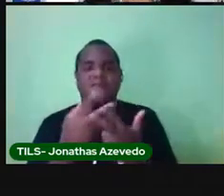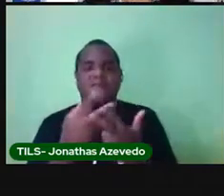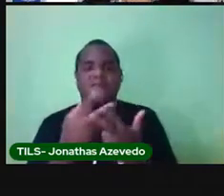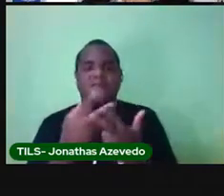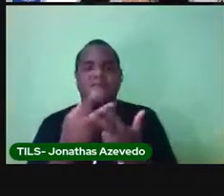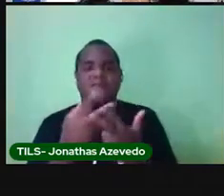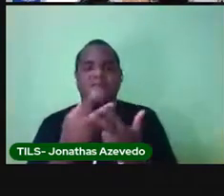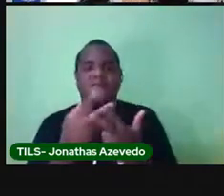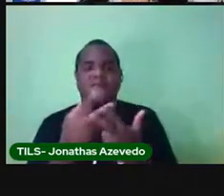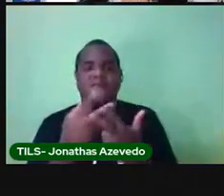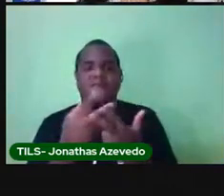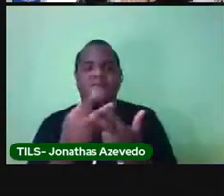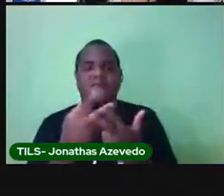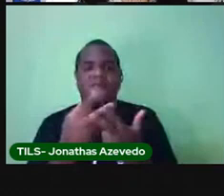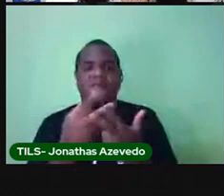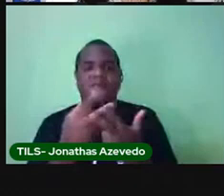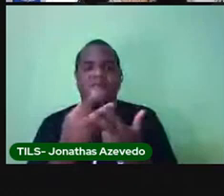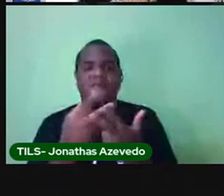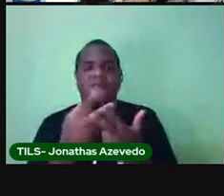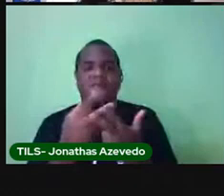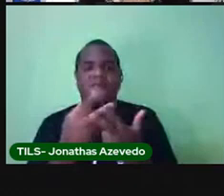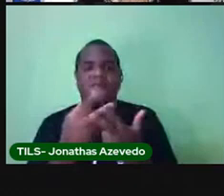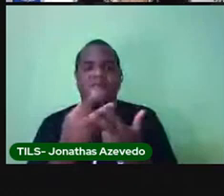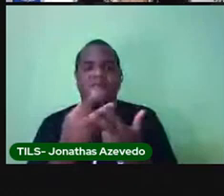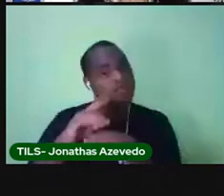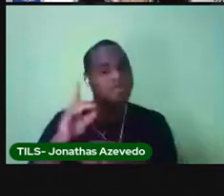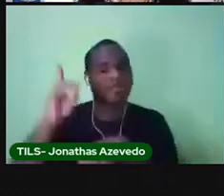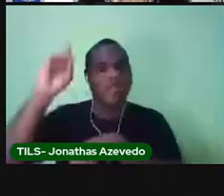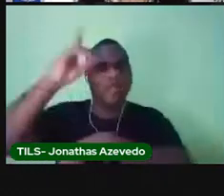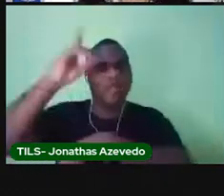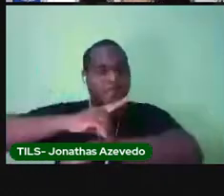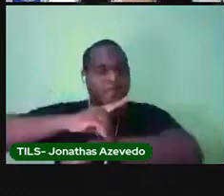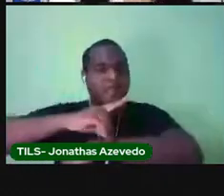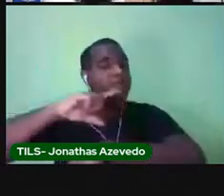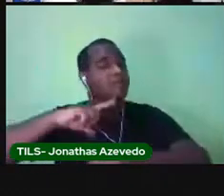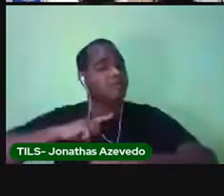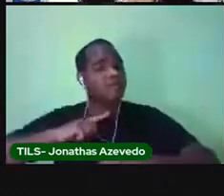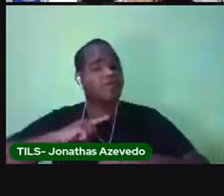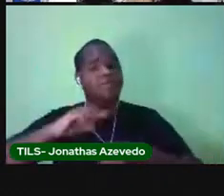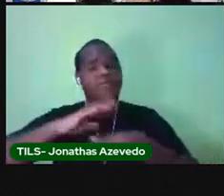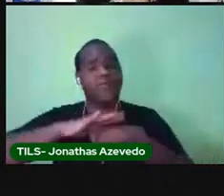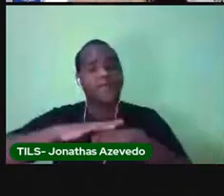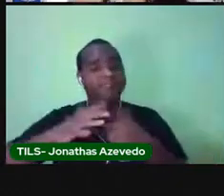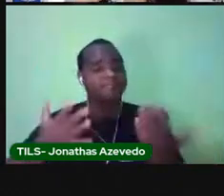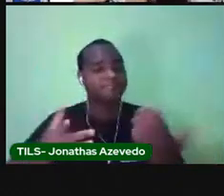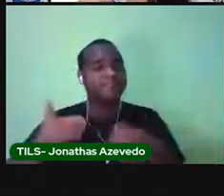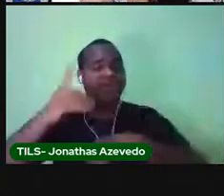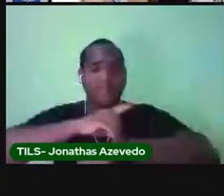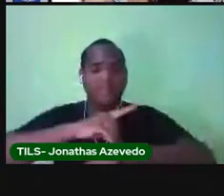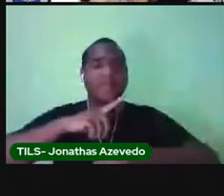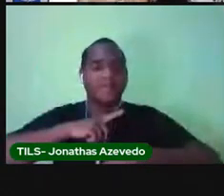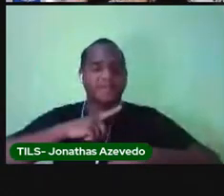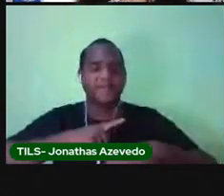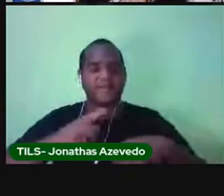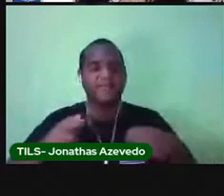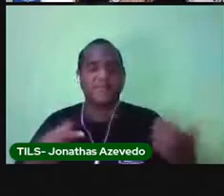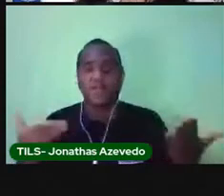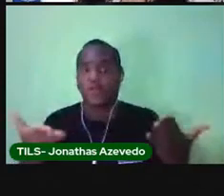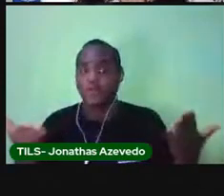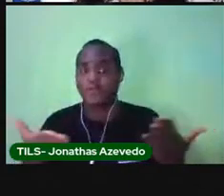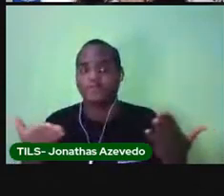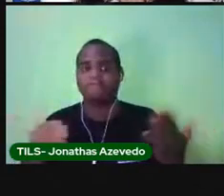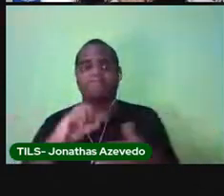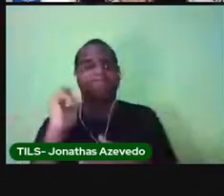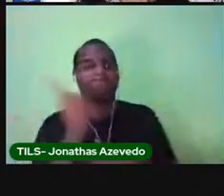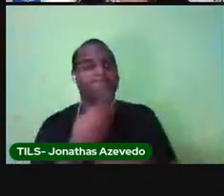vacina contra a dengue. Imagina, olha só. E agora, depois com essa epidemia,